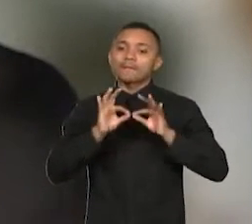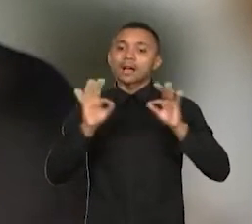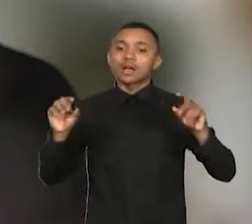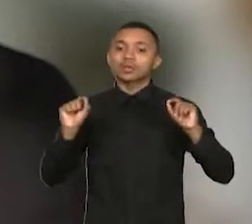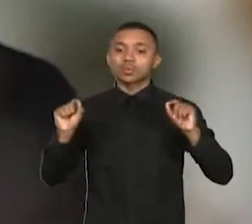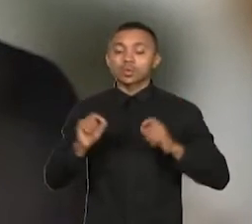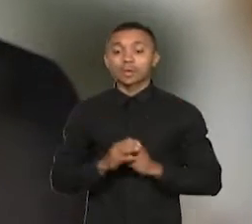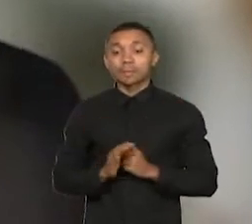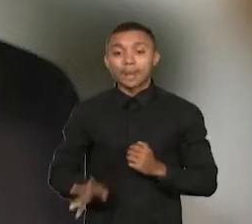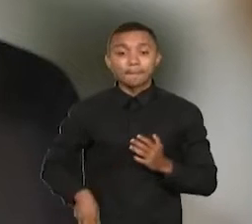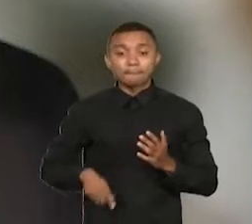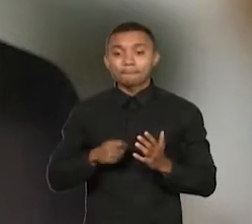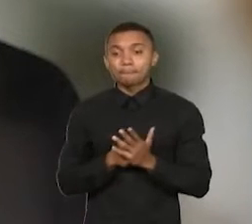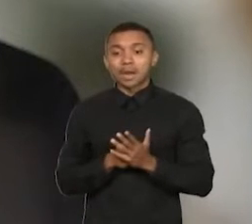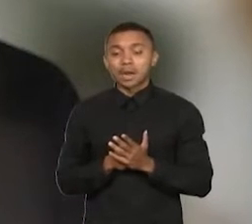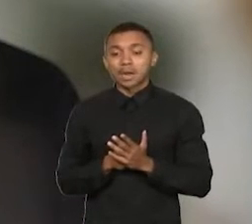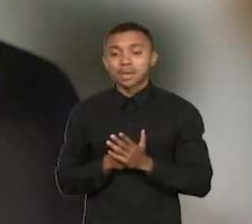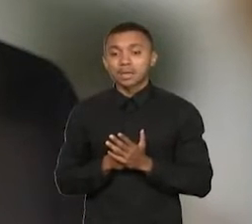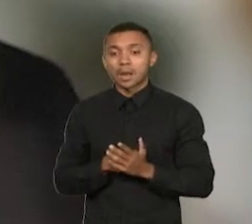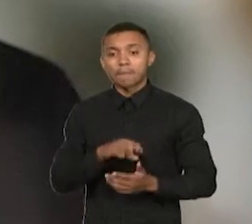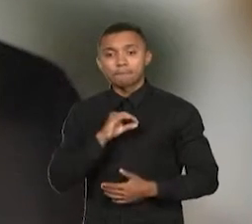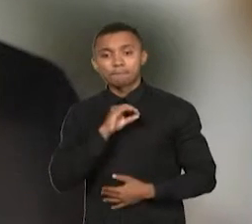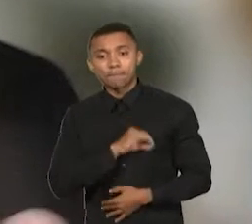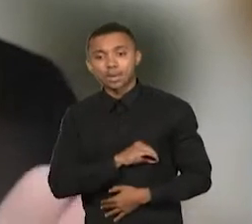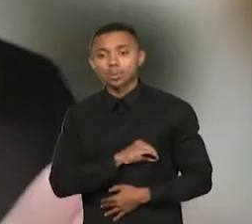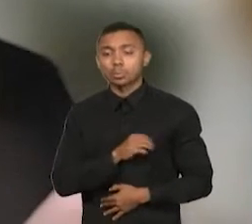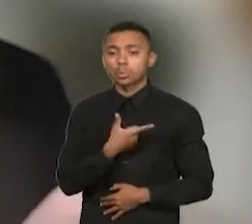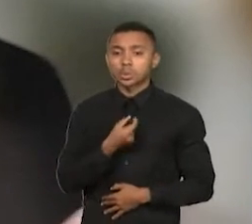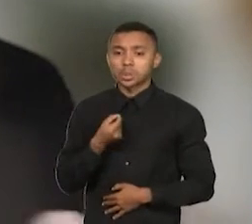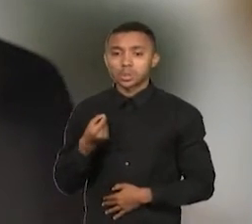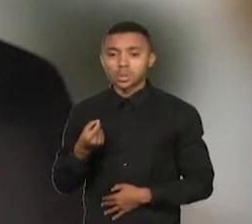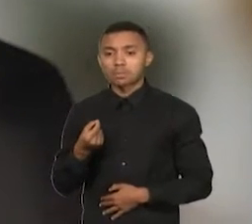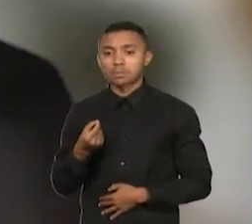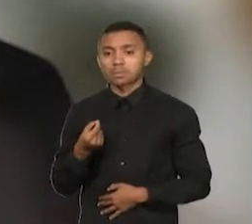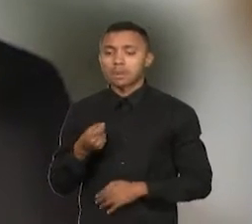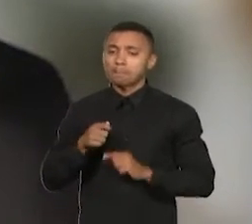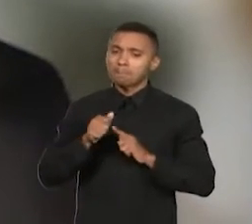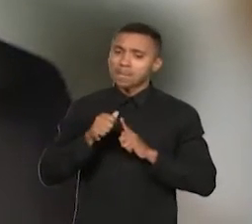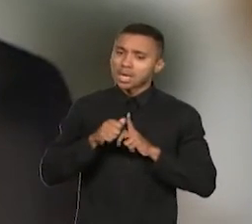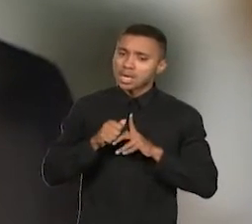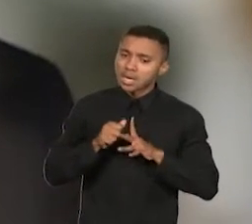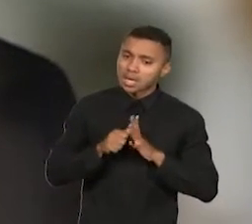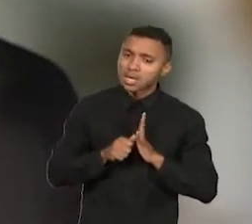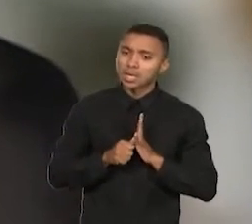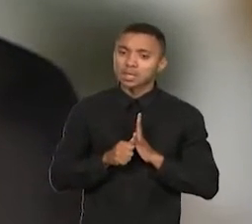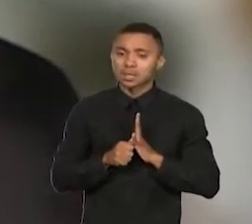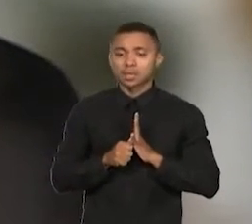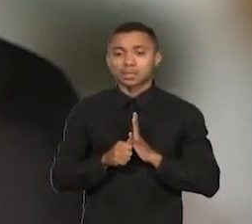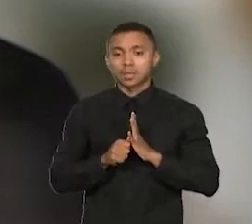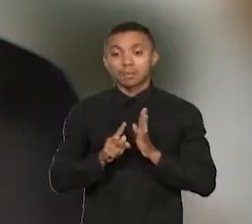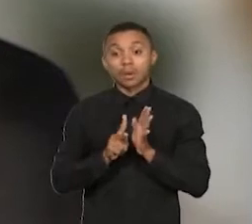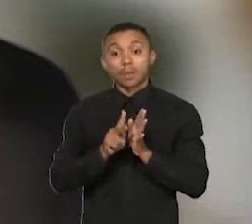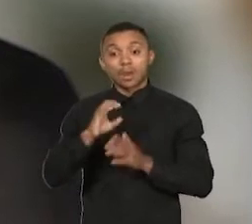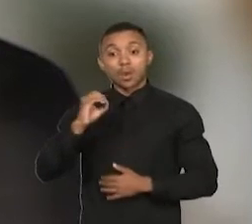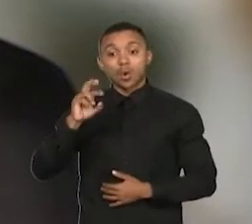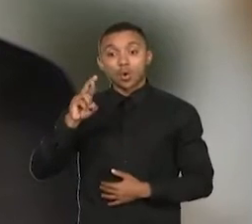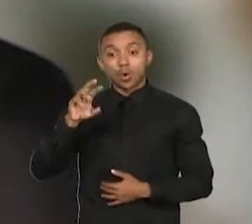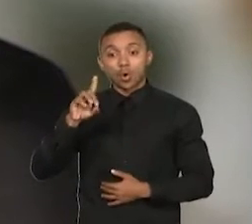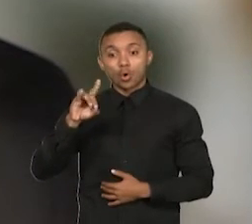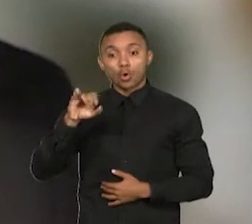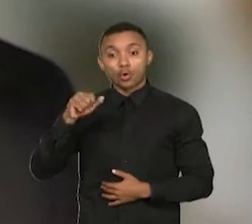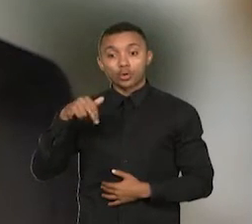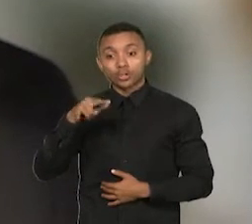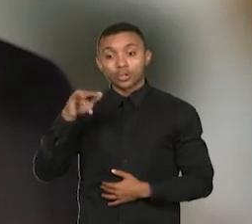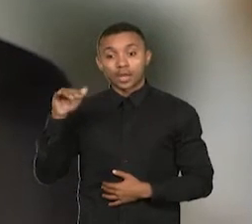pagamento e pelo menos o salário mínimo por uma jornada ordinária. Uma jornada ordinária é aquela de 44